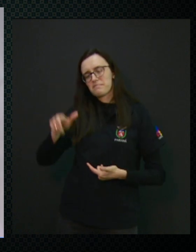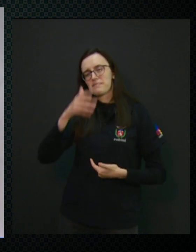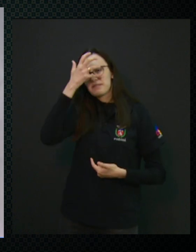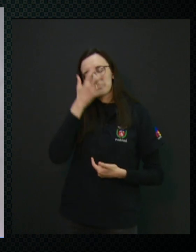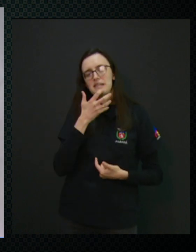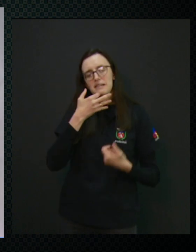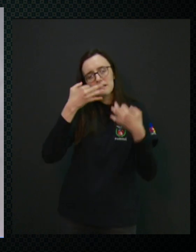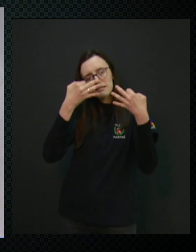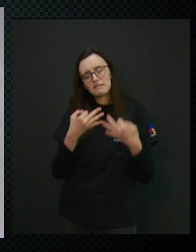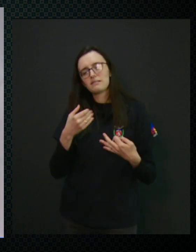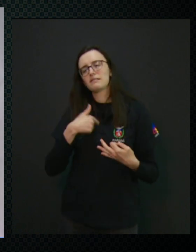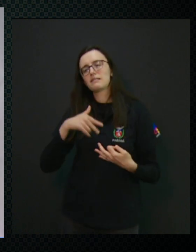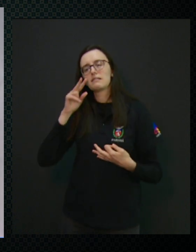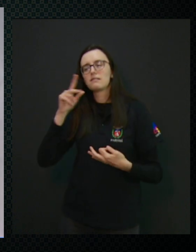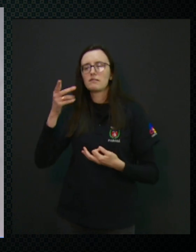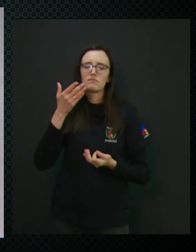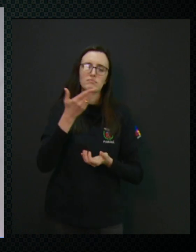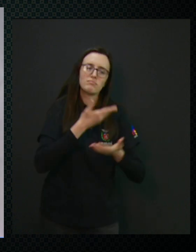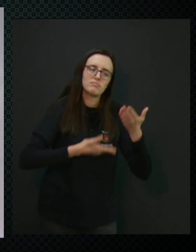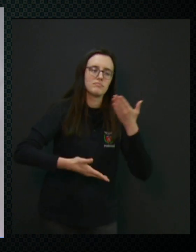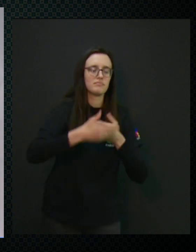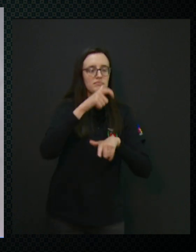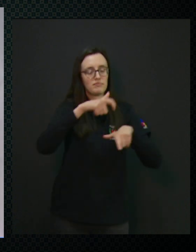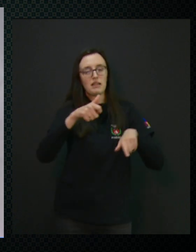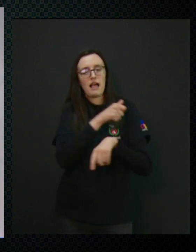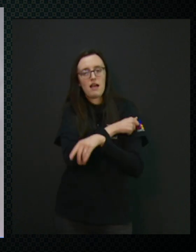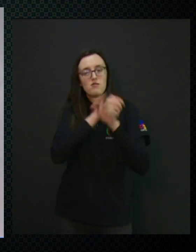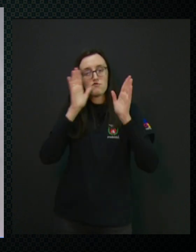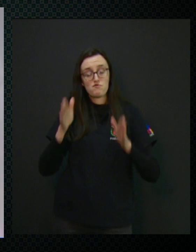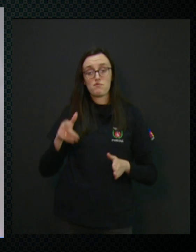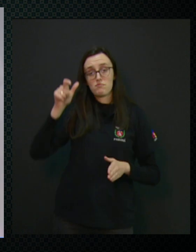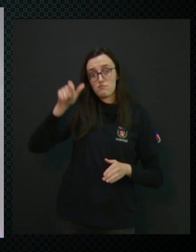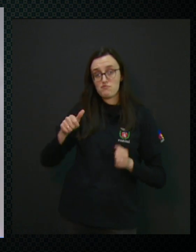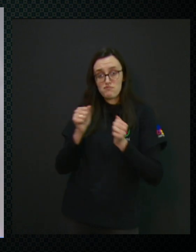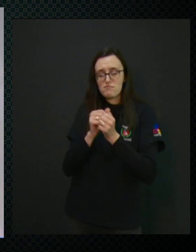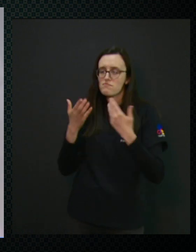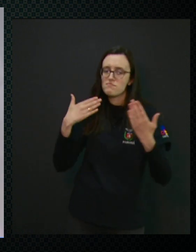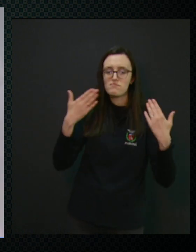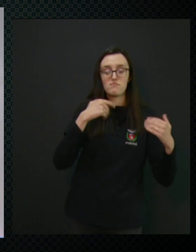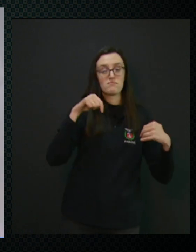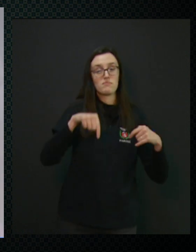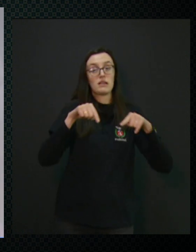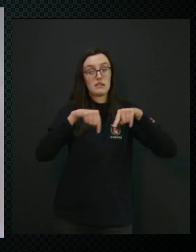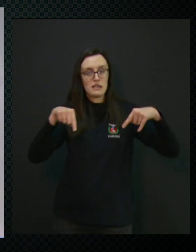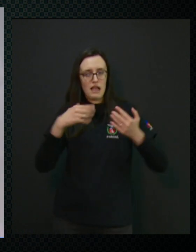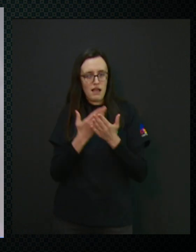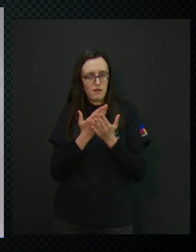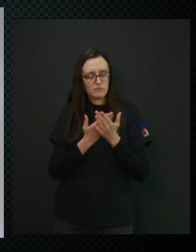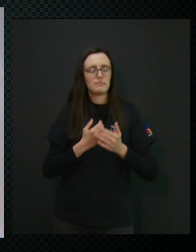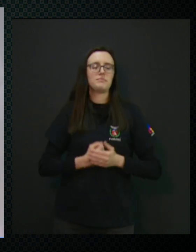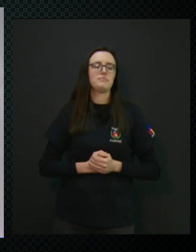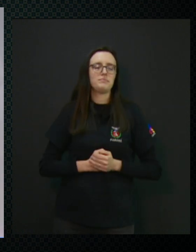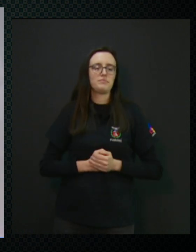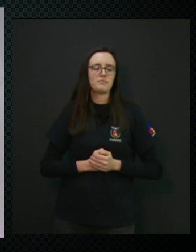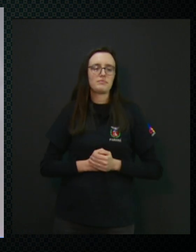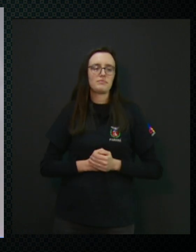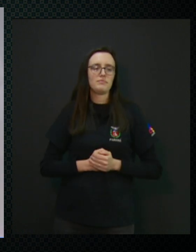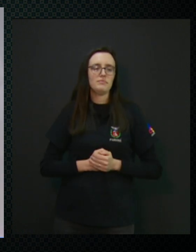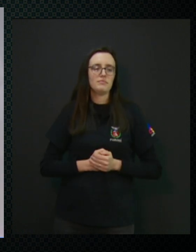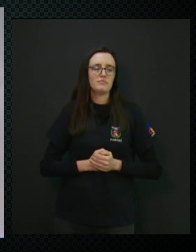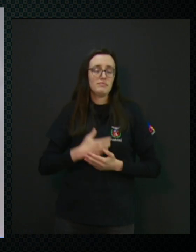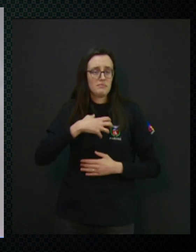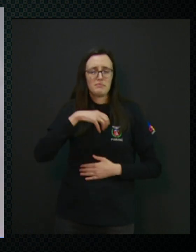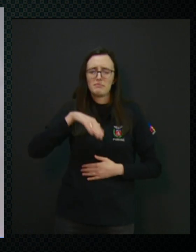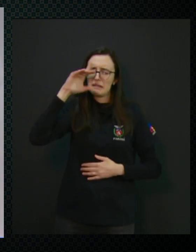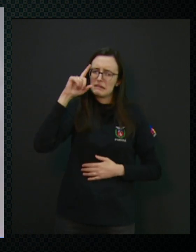eu vi a interação dos alunos com esse aluno, né, em sala de aula, então, assim, por mais difícil que seja,